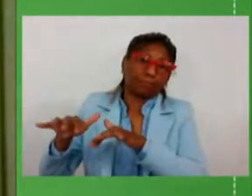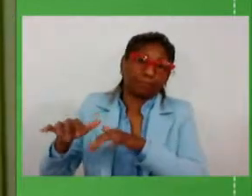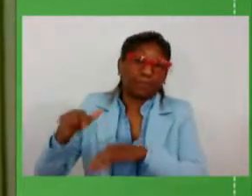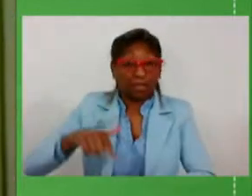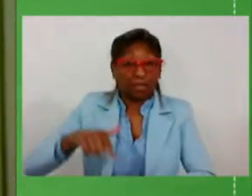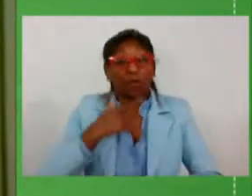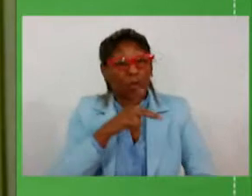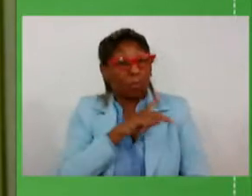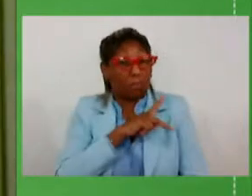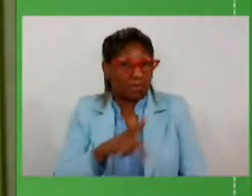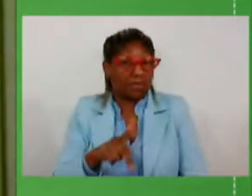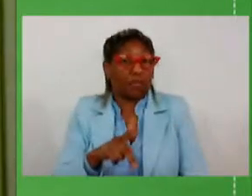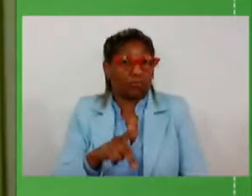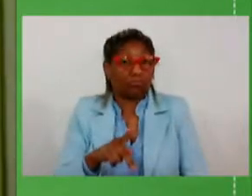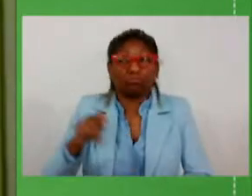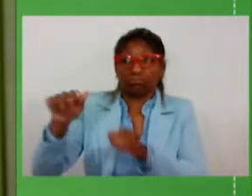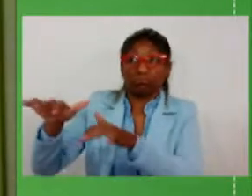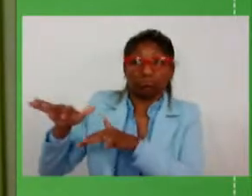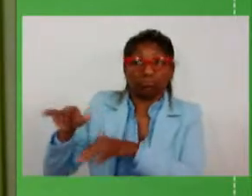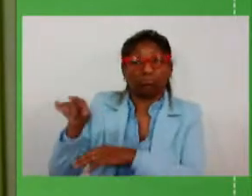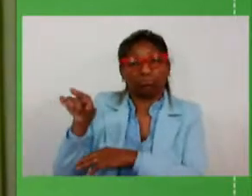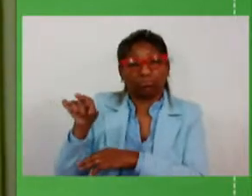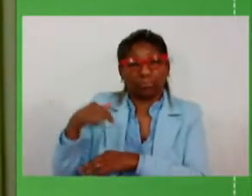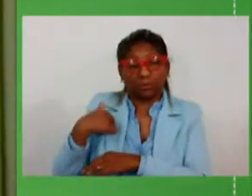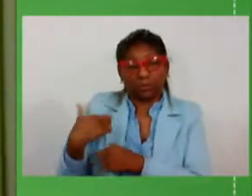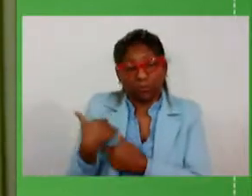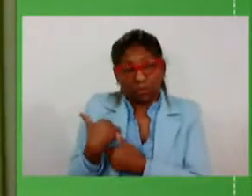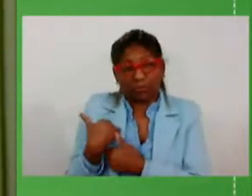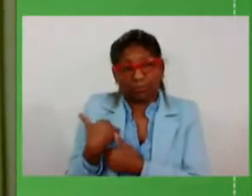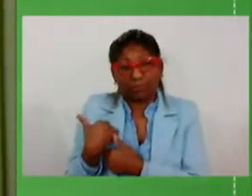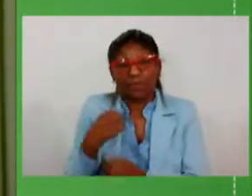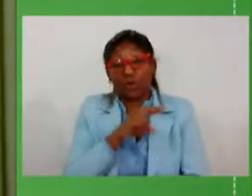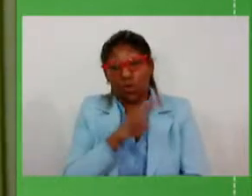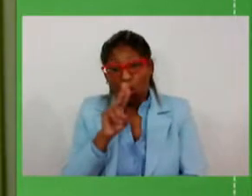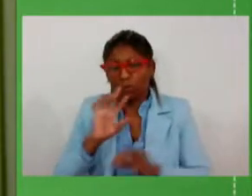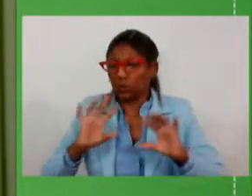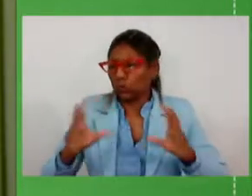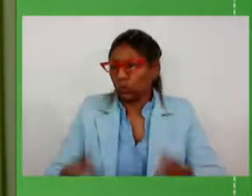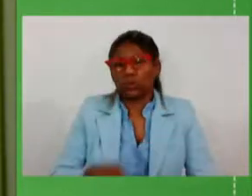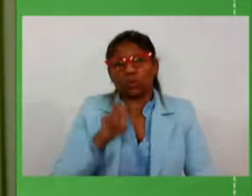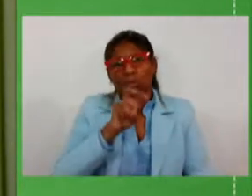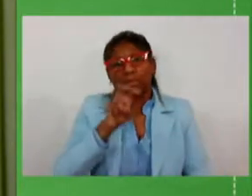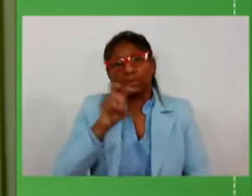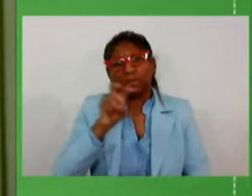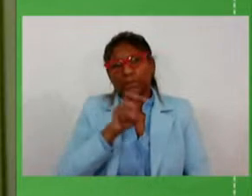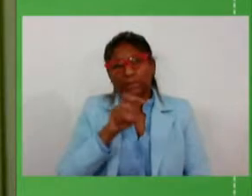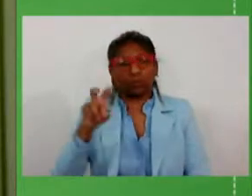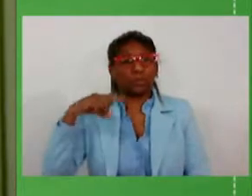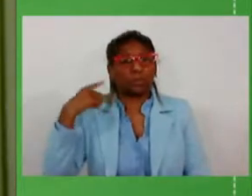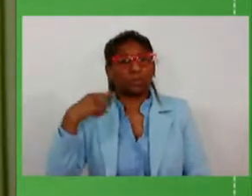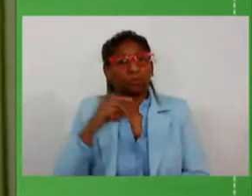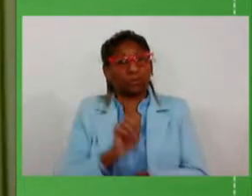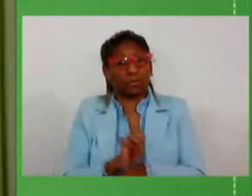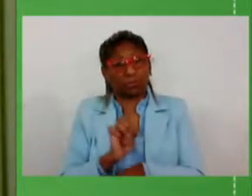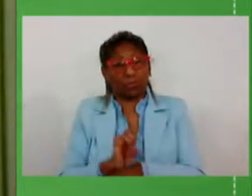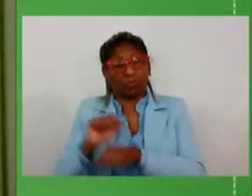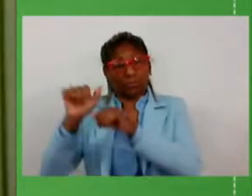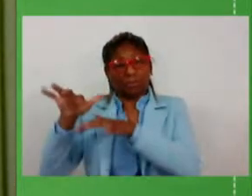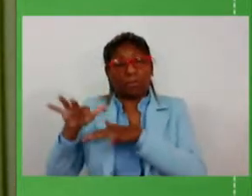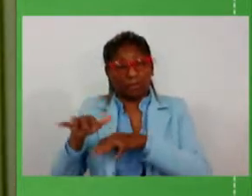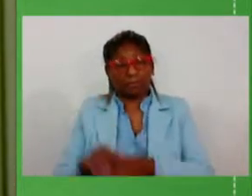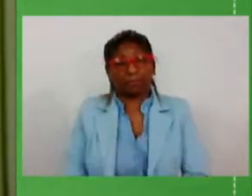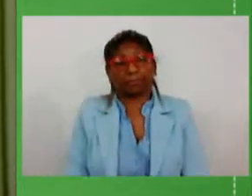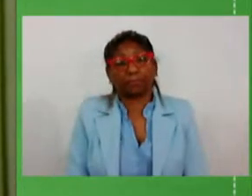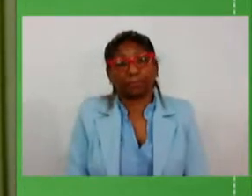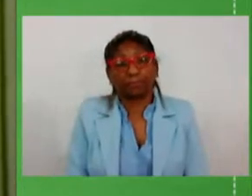presidente do poder legislativo e certamente em nome de todos os 55 deputados e deputadas estaduais daquela casa quando